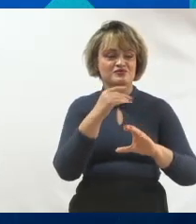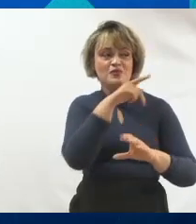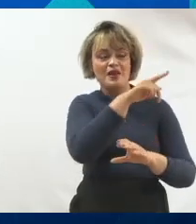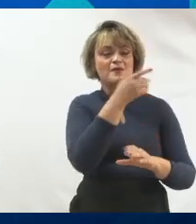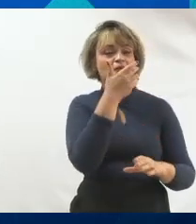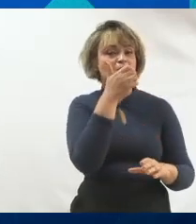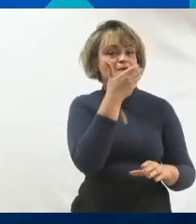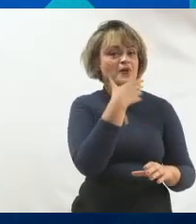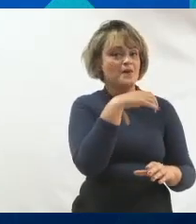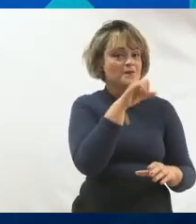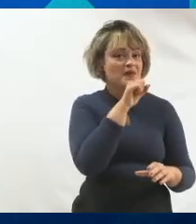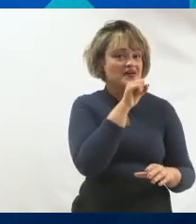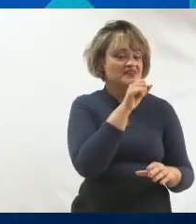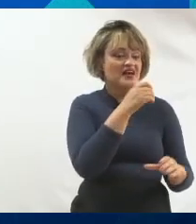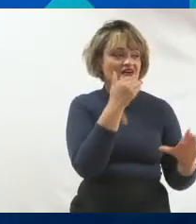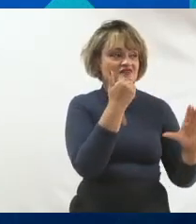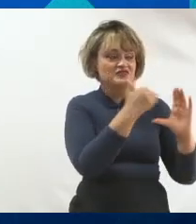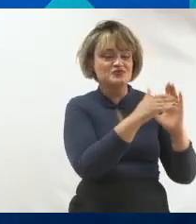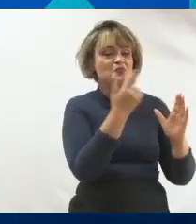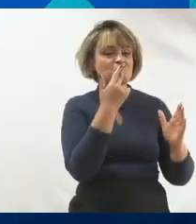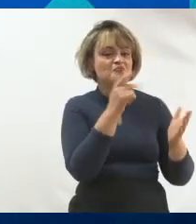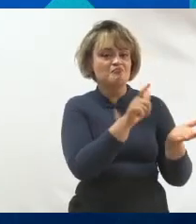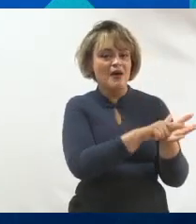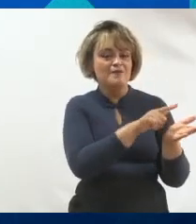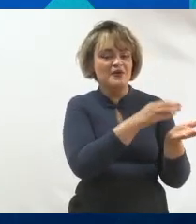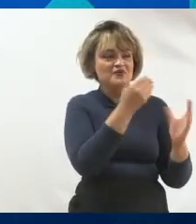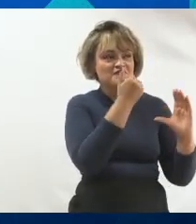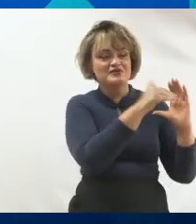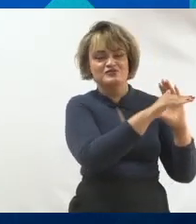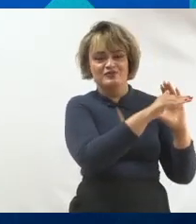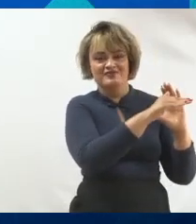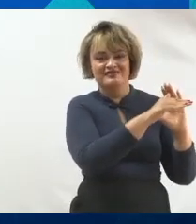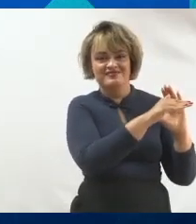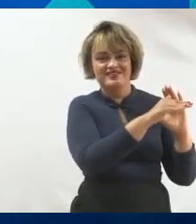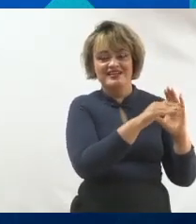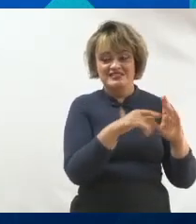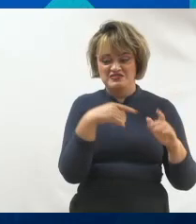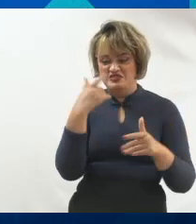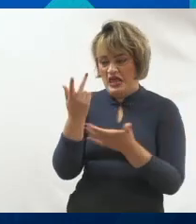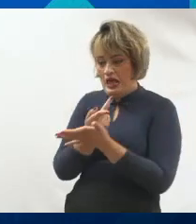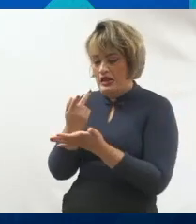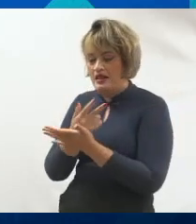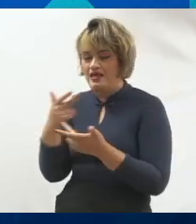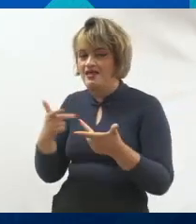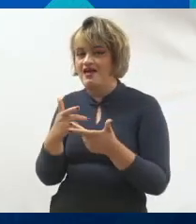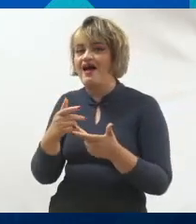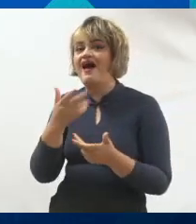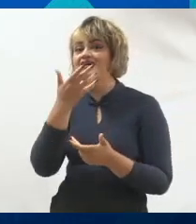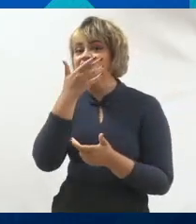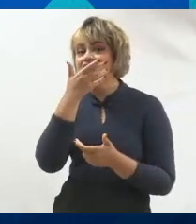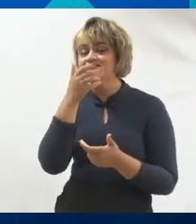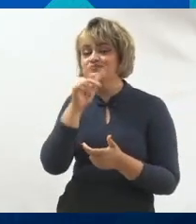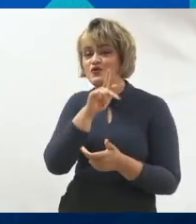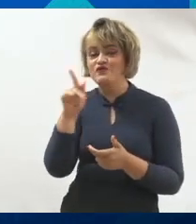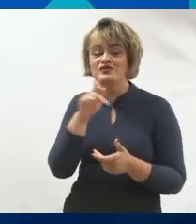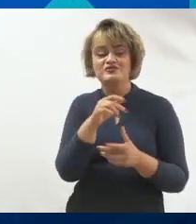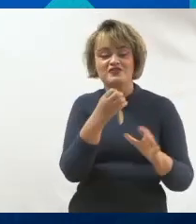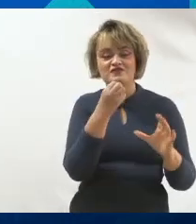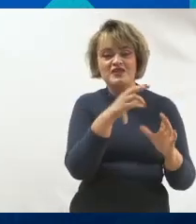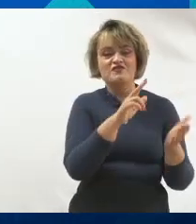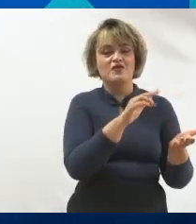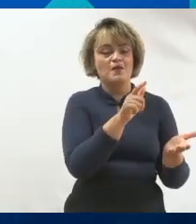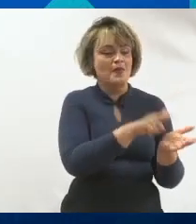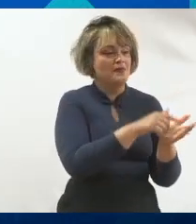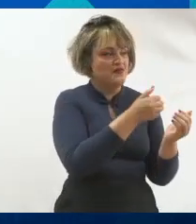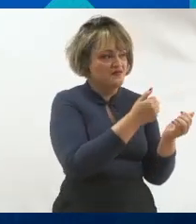Não sei como funciona hoje, mas naquela época era assim. Você bagunçava e os professores mandavam bilhetes para os pais. E